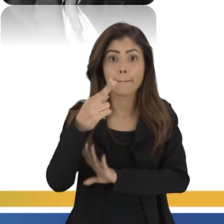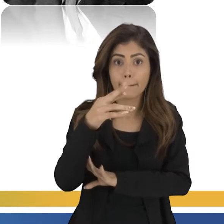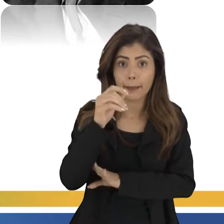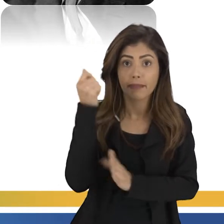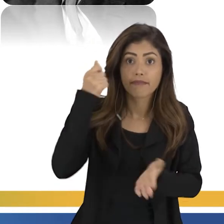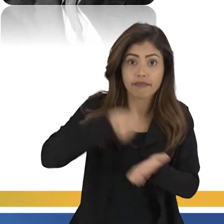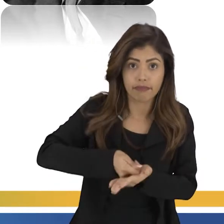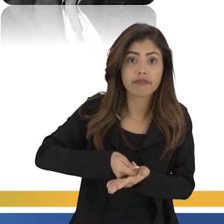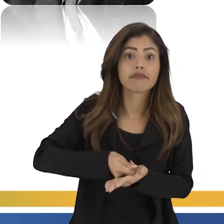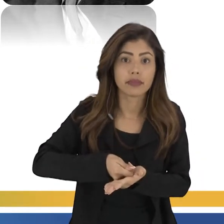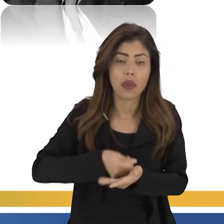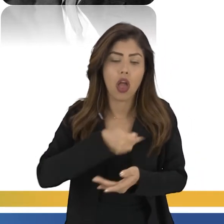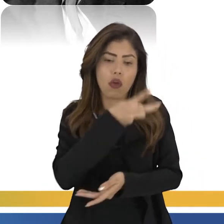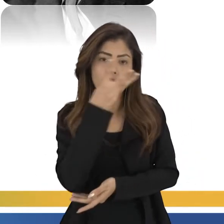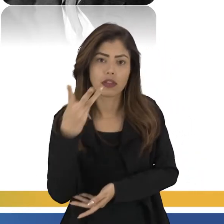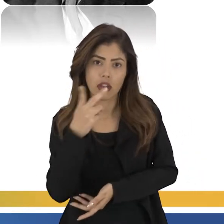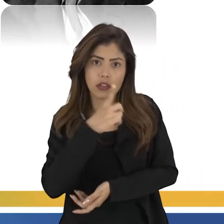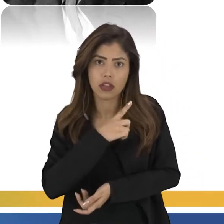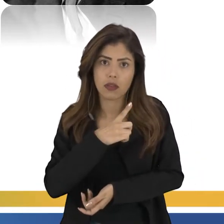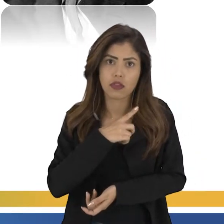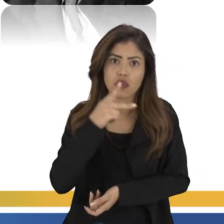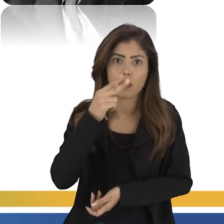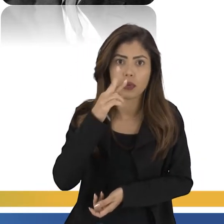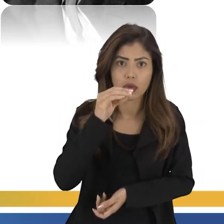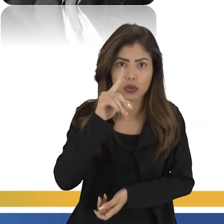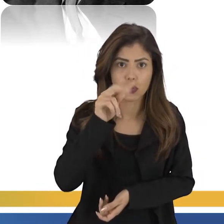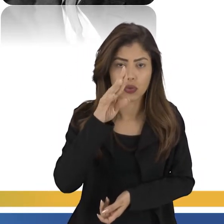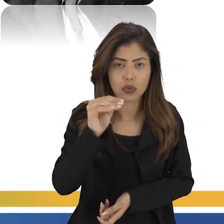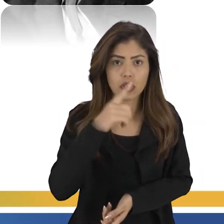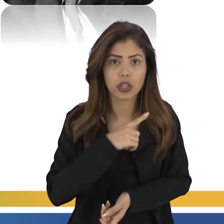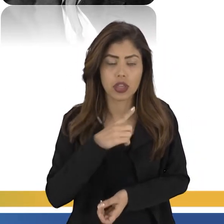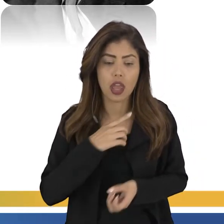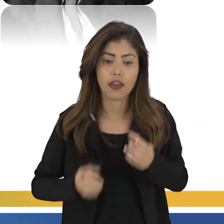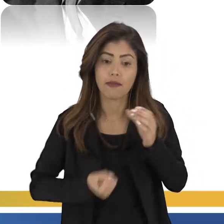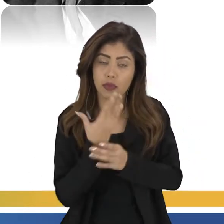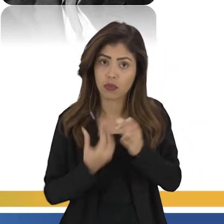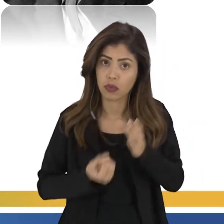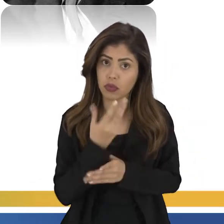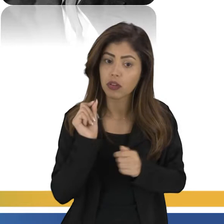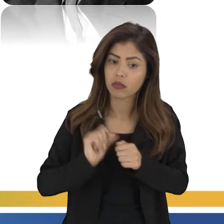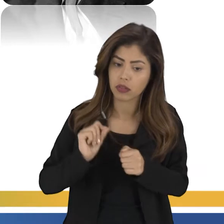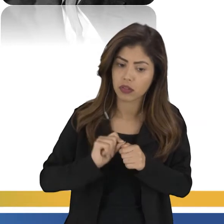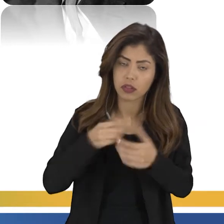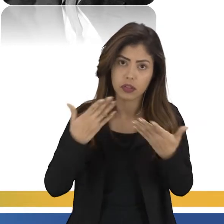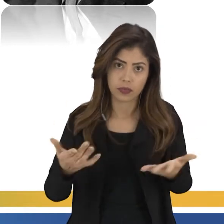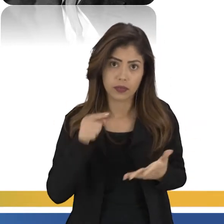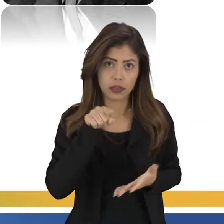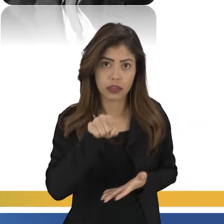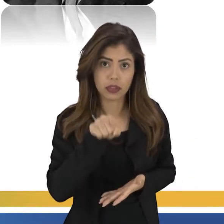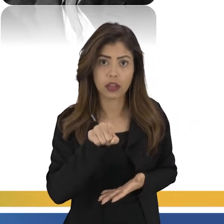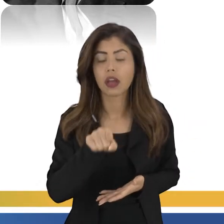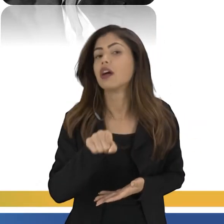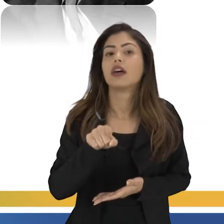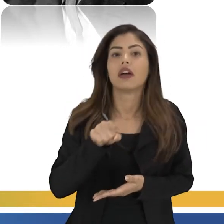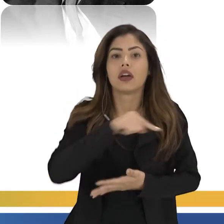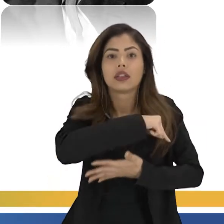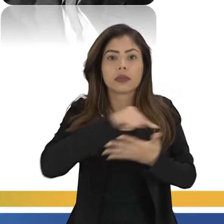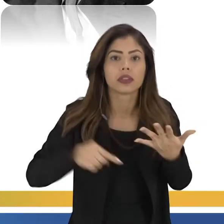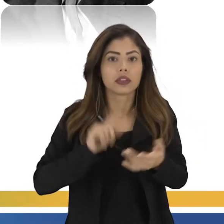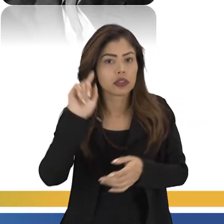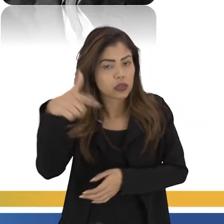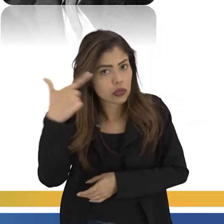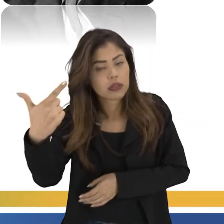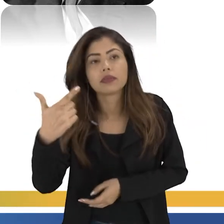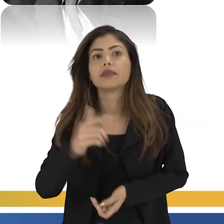estabelecer a quantidade de produtos que deveriam ser produzidos, usar aí daquele tipo de produção,